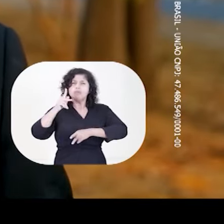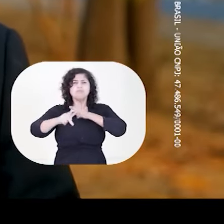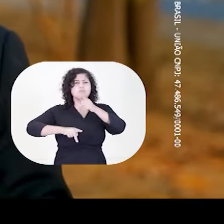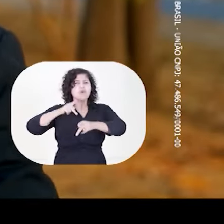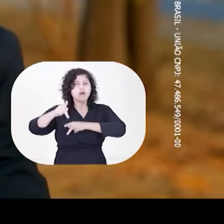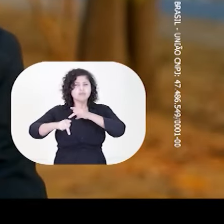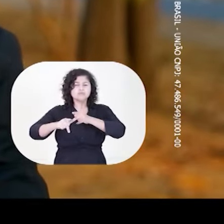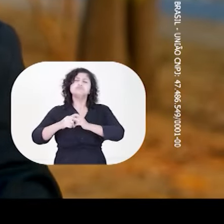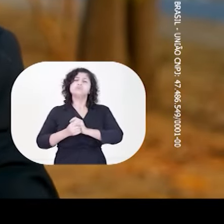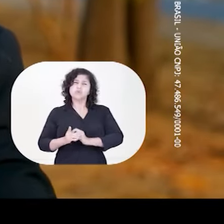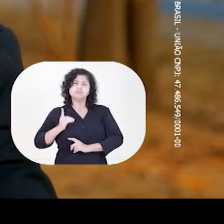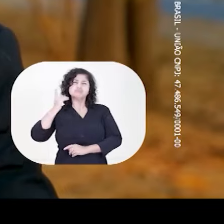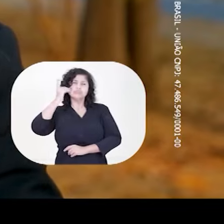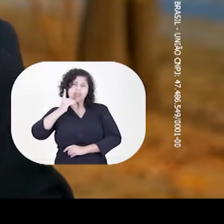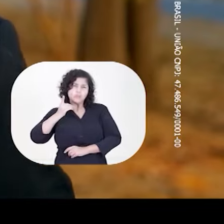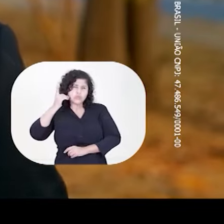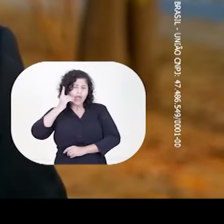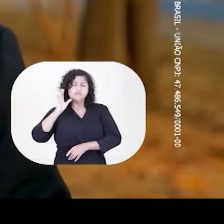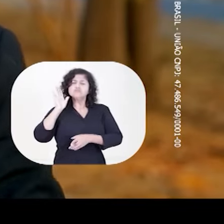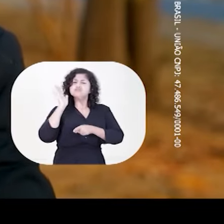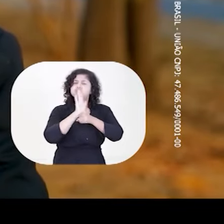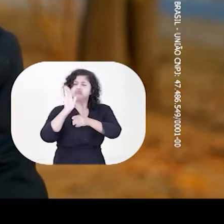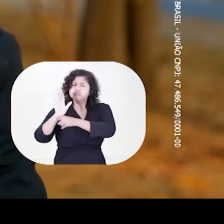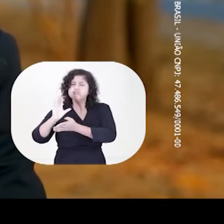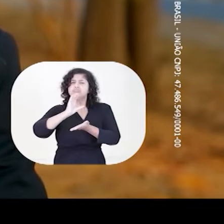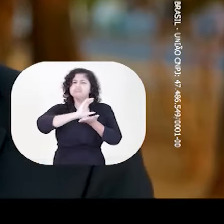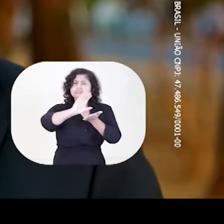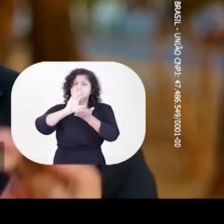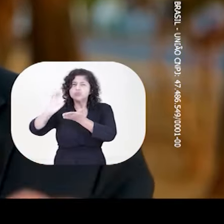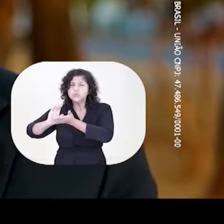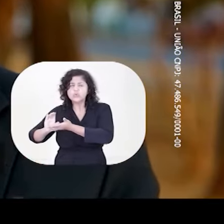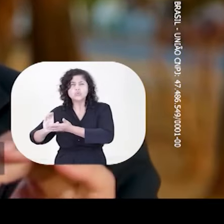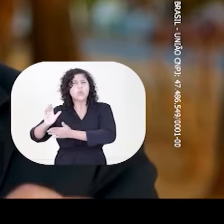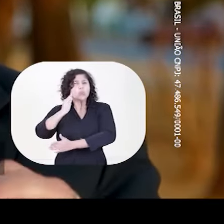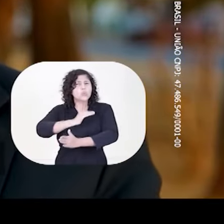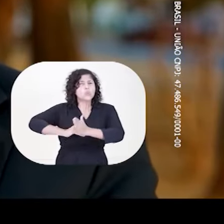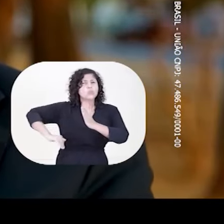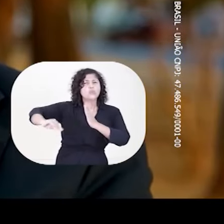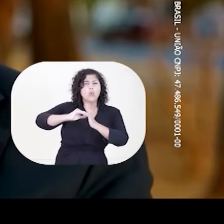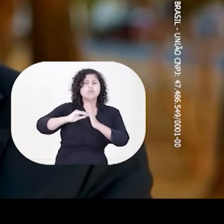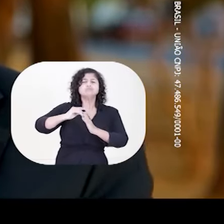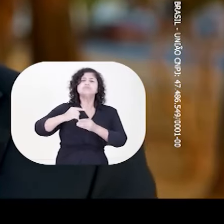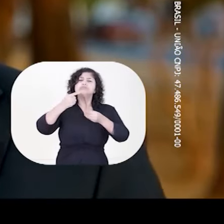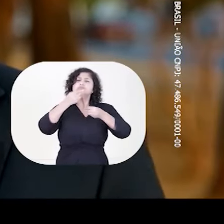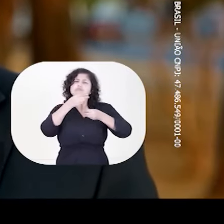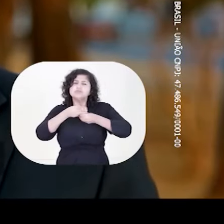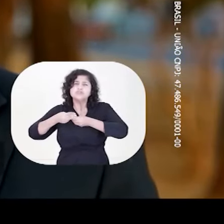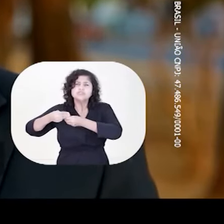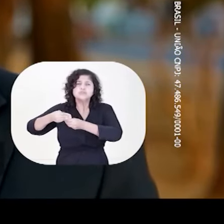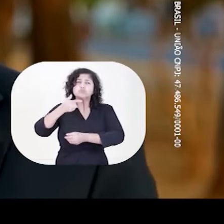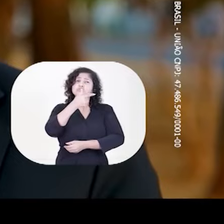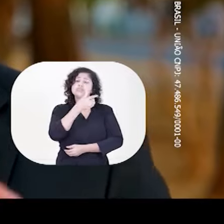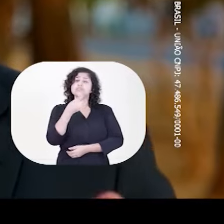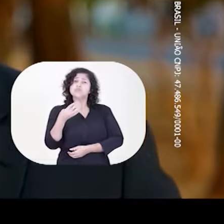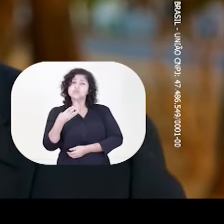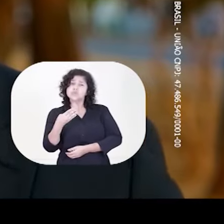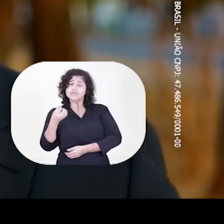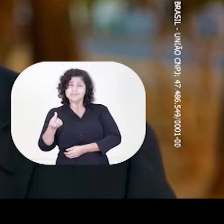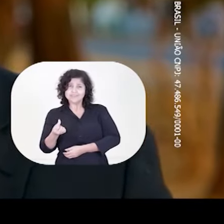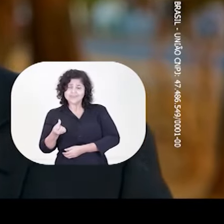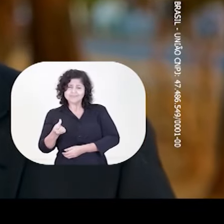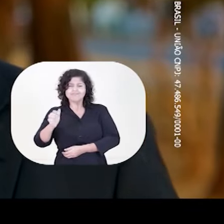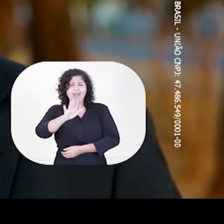nenhuma cidade sequer em Goiás sem receber recursos. Todos os 246 municípios foram contemplados em